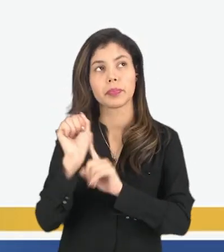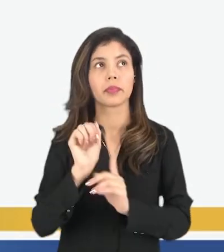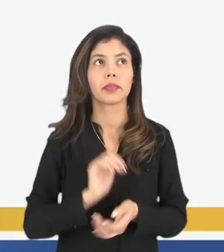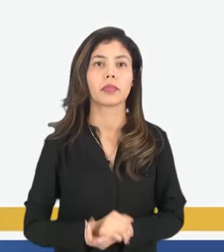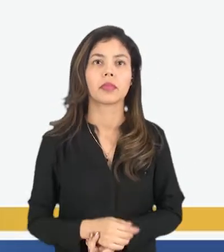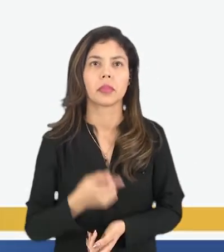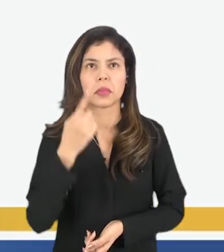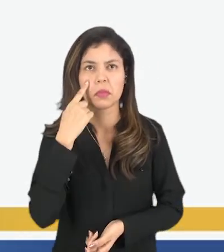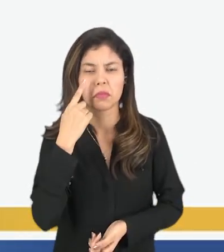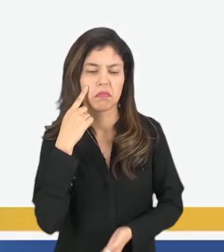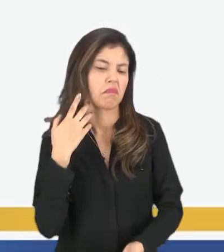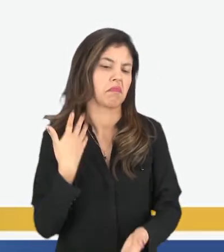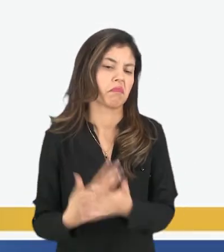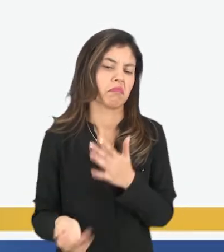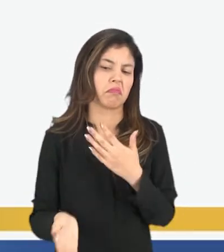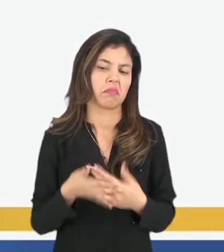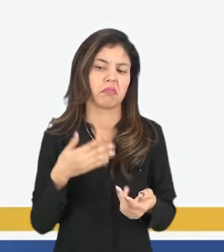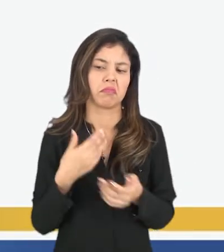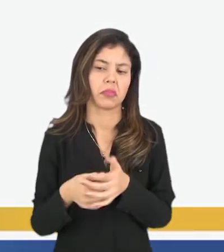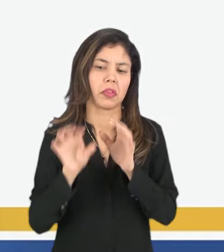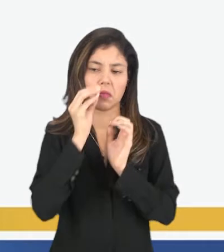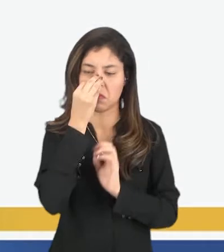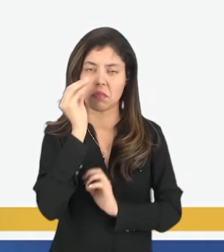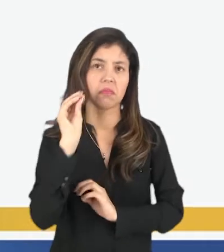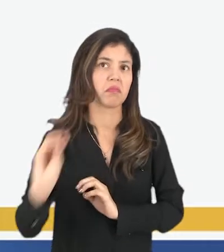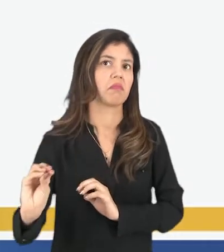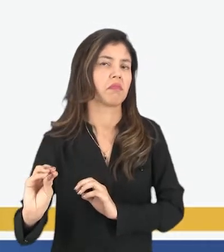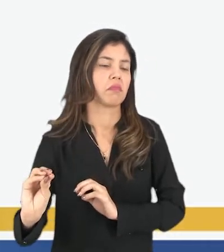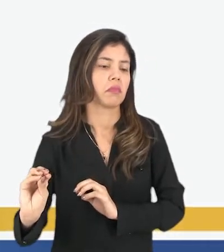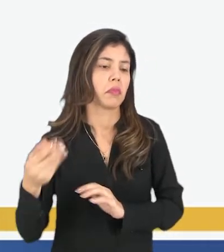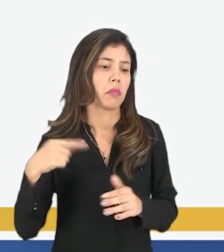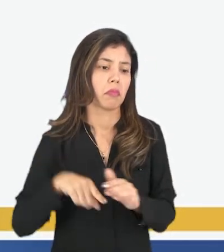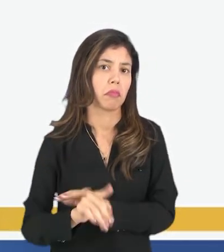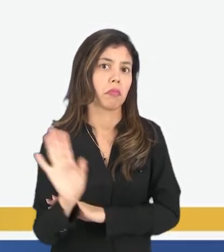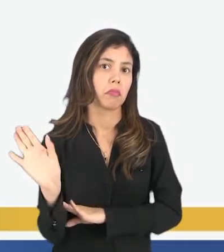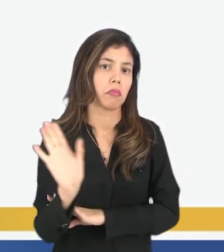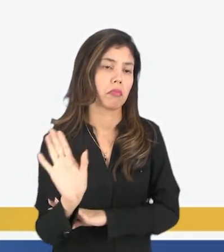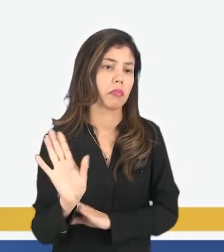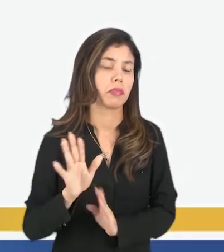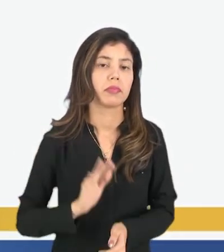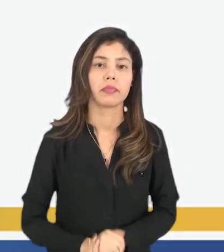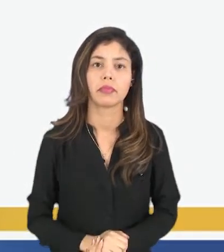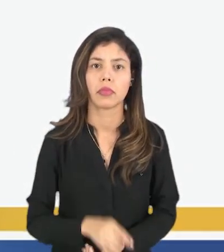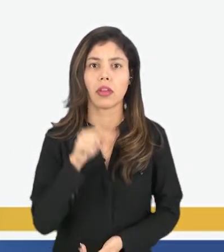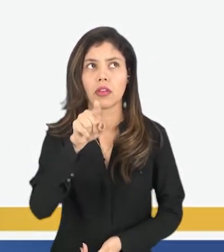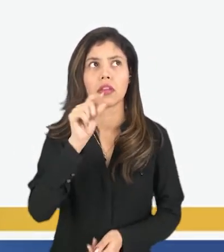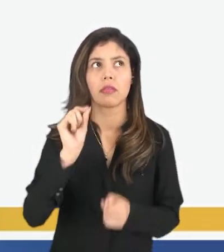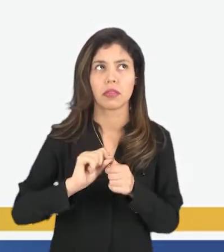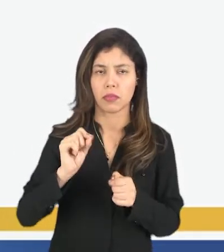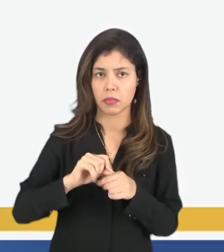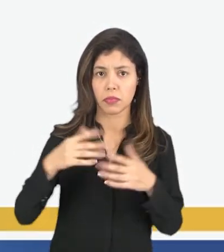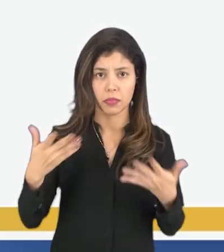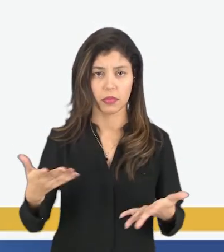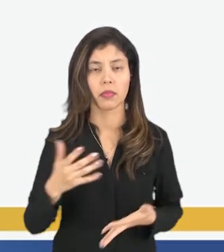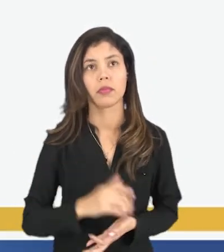Não ligaria, pois você não pode se interferir. É isso que você faria?